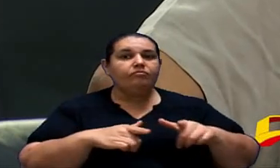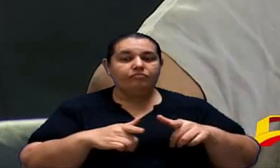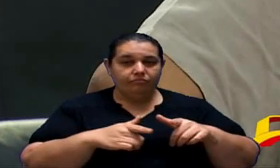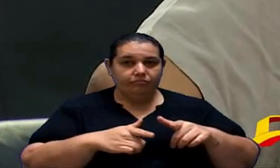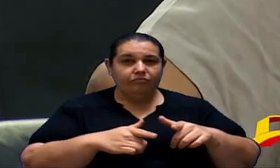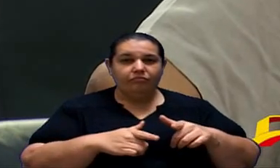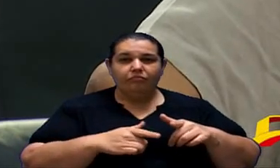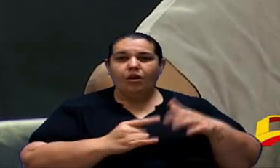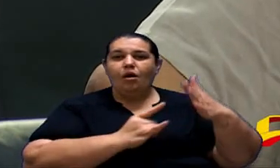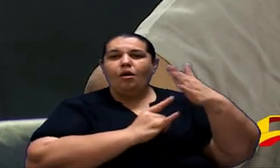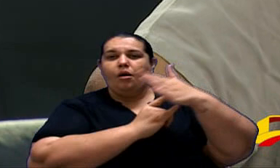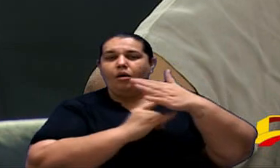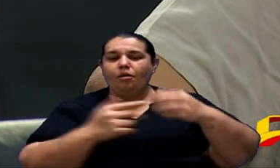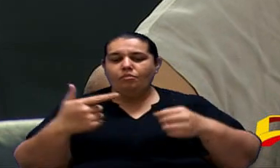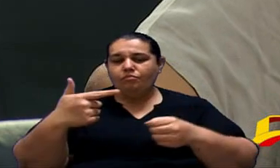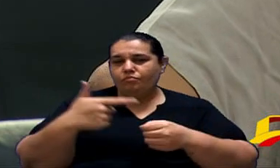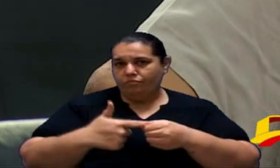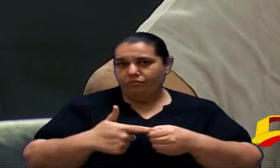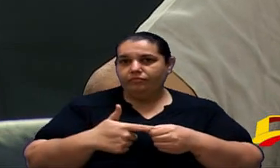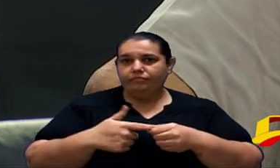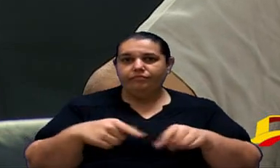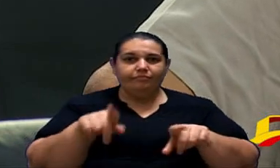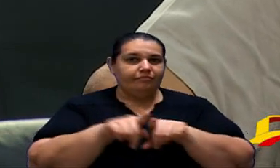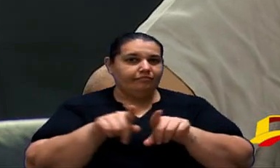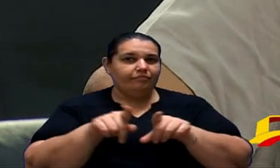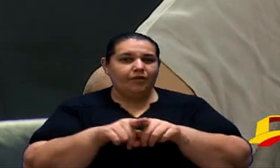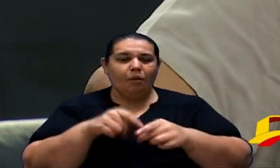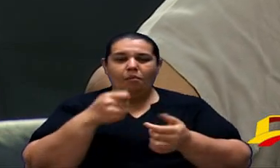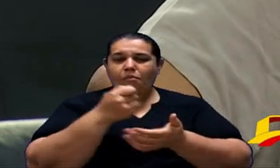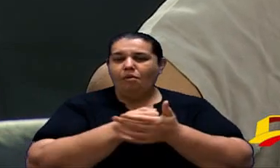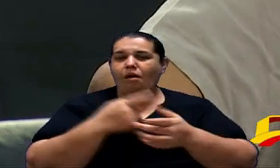dos postos de gasolina, nós tivemos esse embate, acho que uns